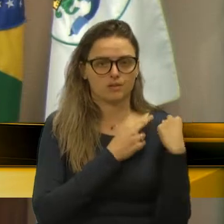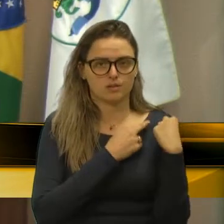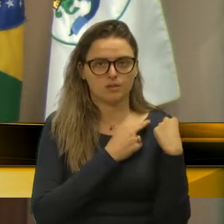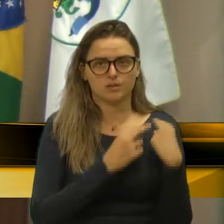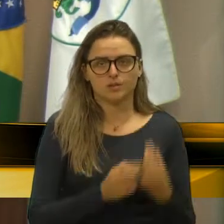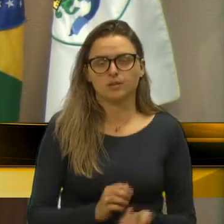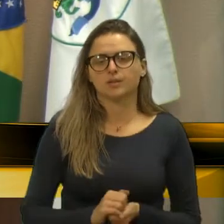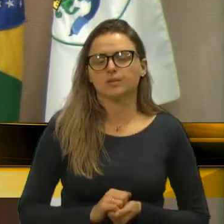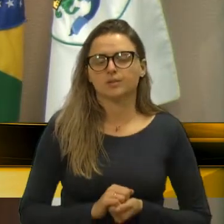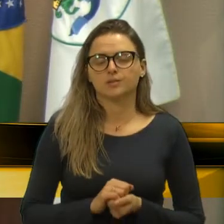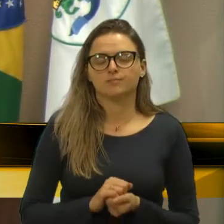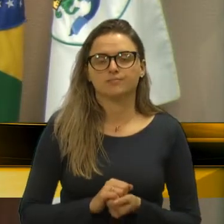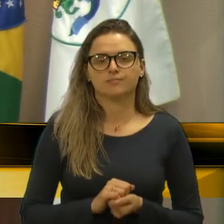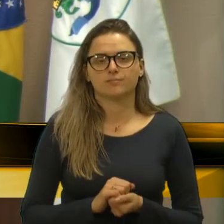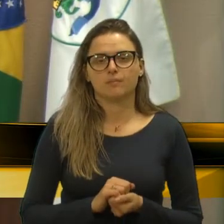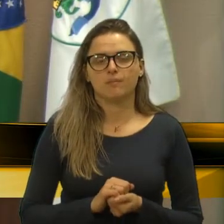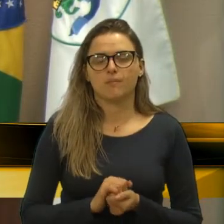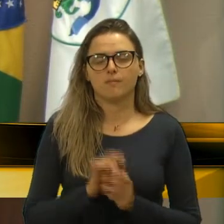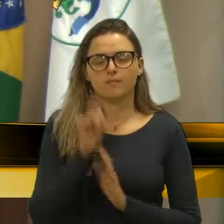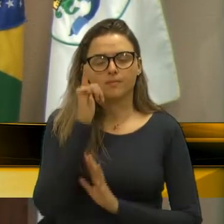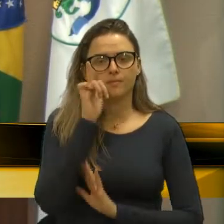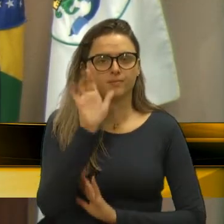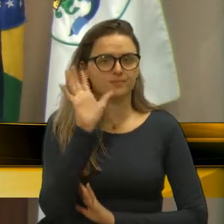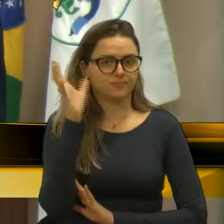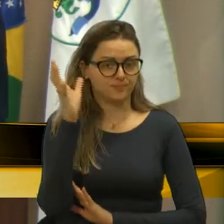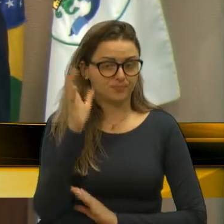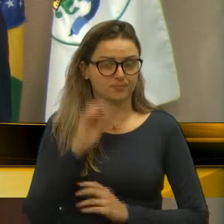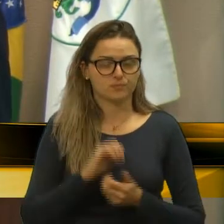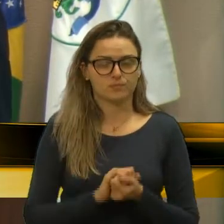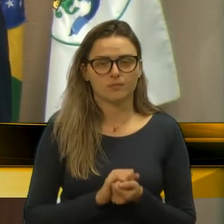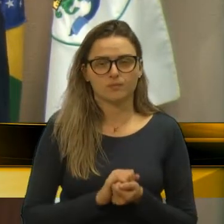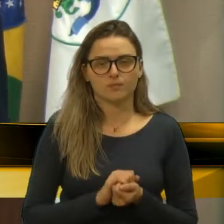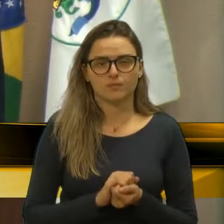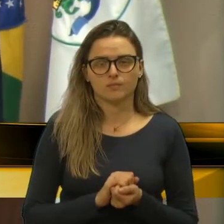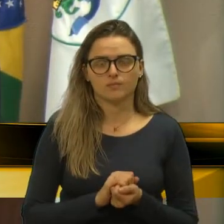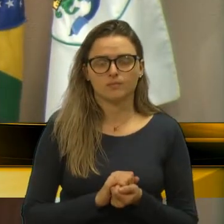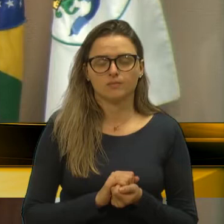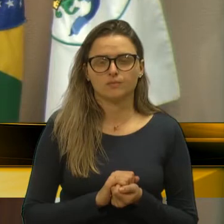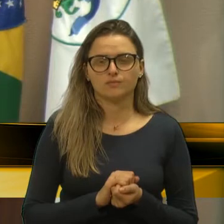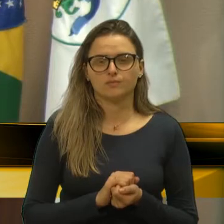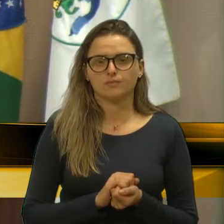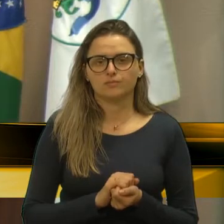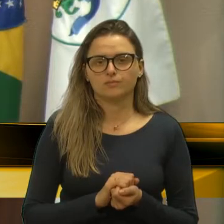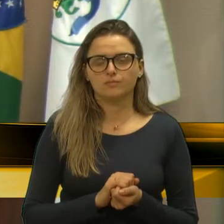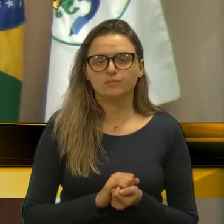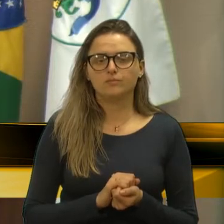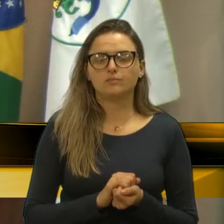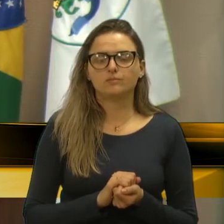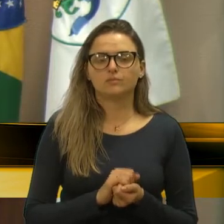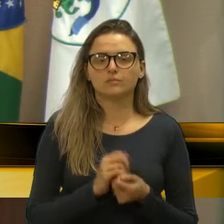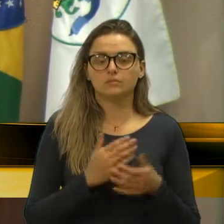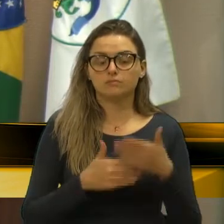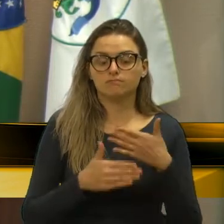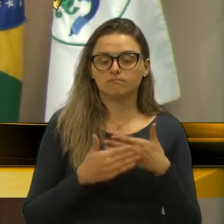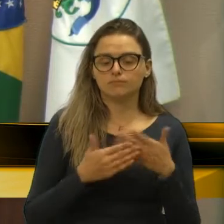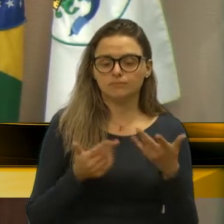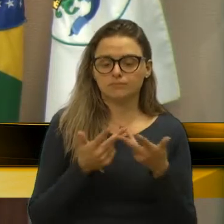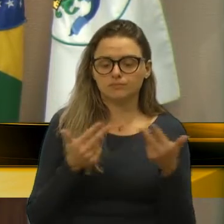para que isso venha a ser resolvido. E assim, dentro das nossas limitações,